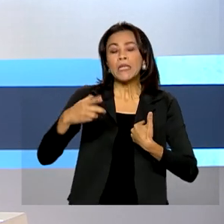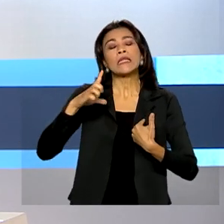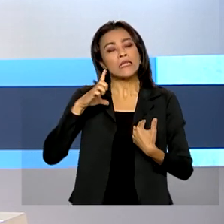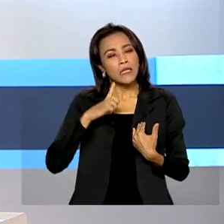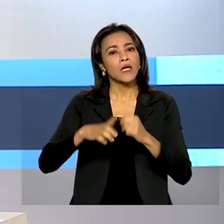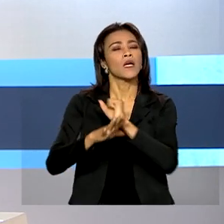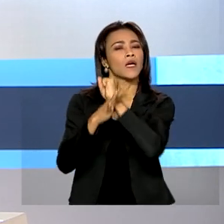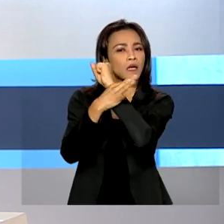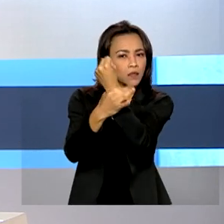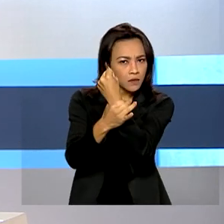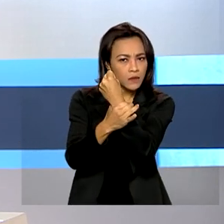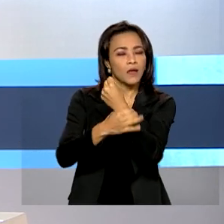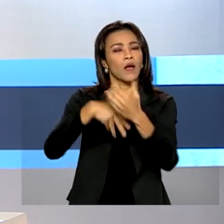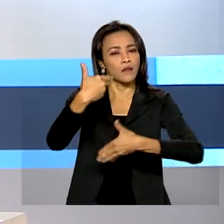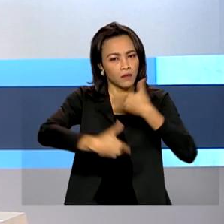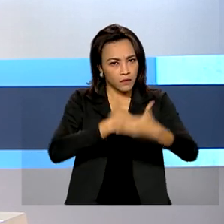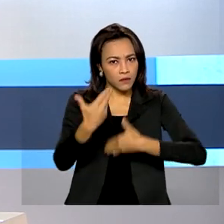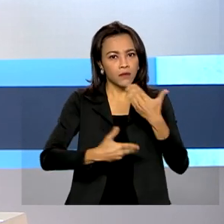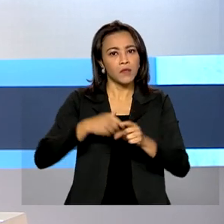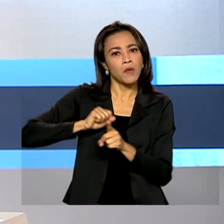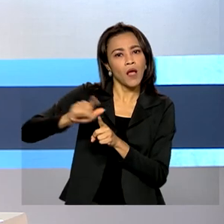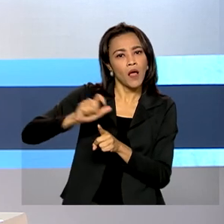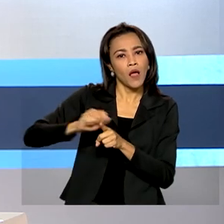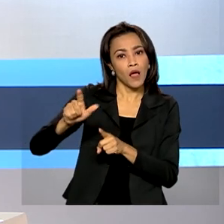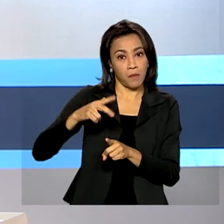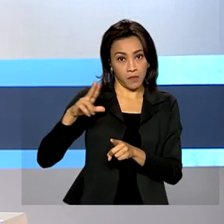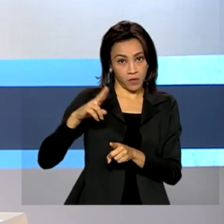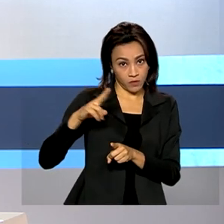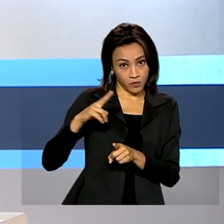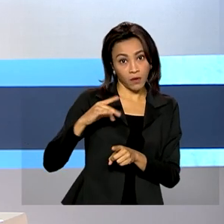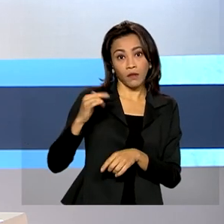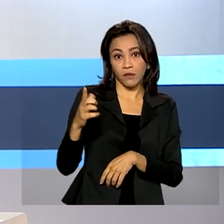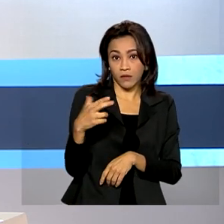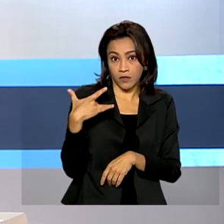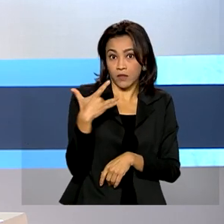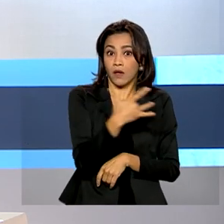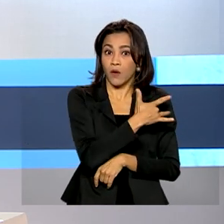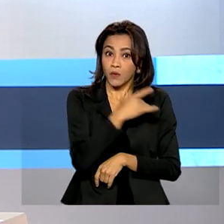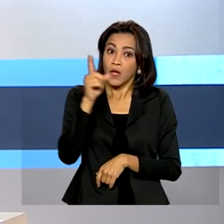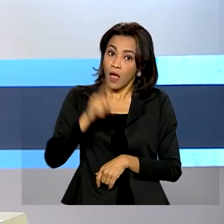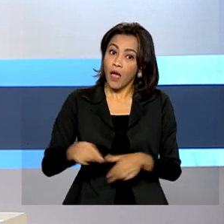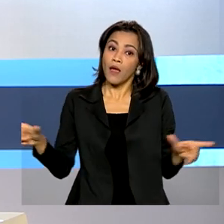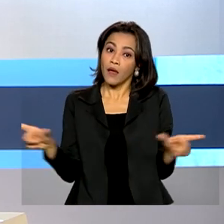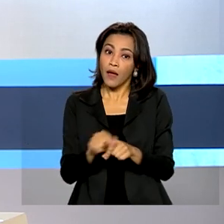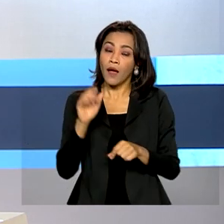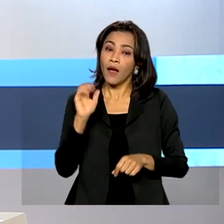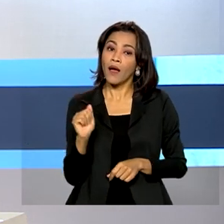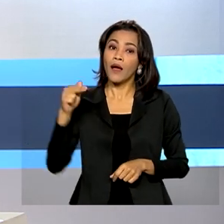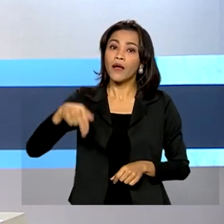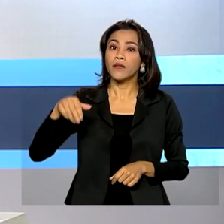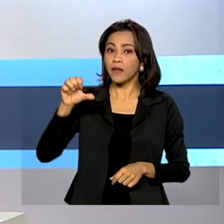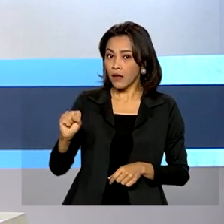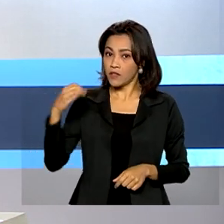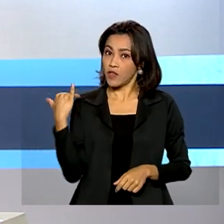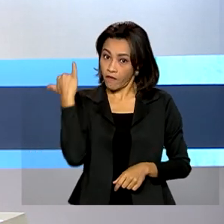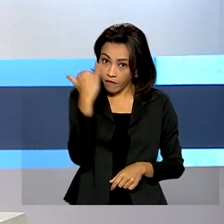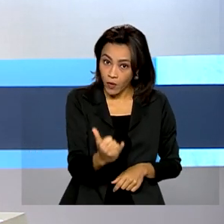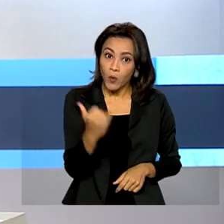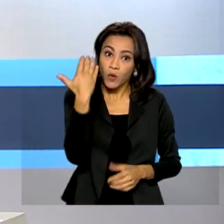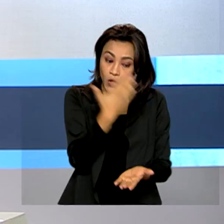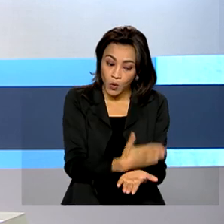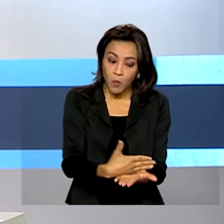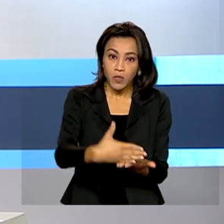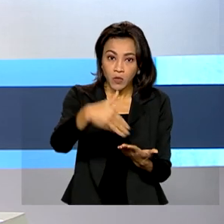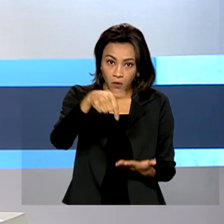garantia de atendimento pelos planos de saúde. A decisão é da Agência Nacional de Saúde Suplementar e começou a valer